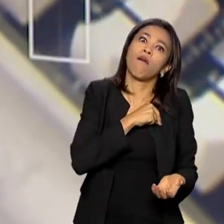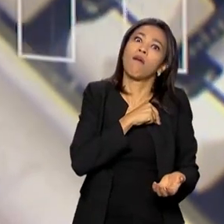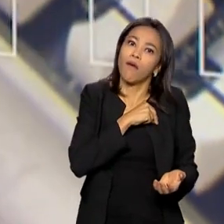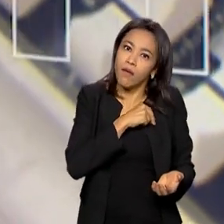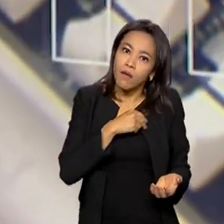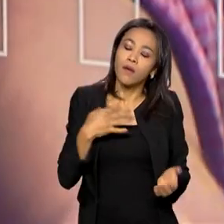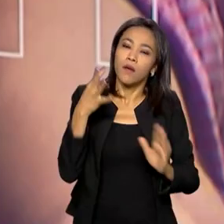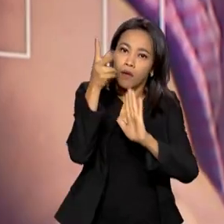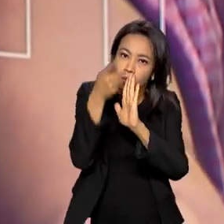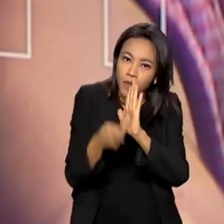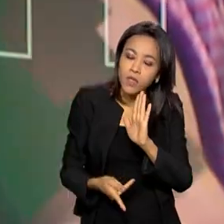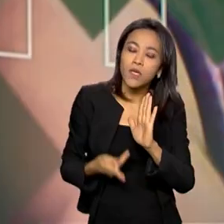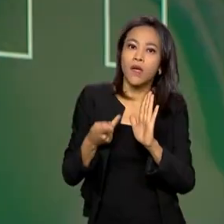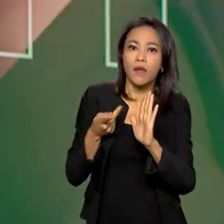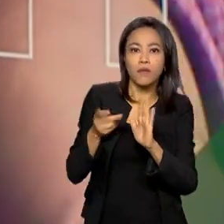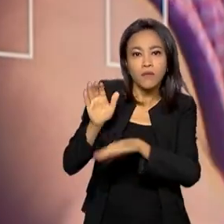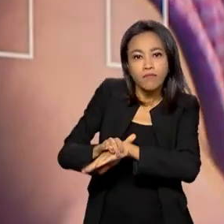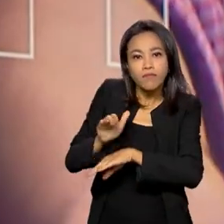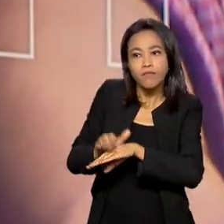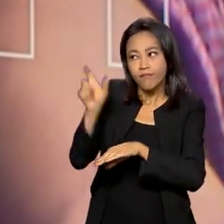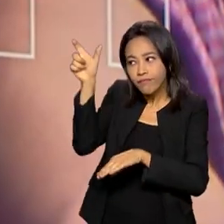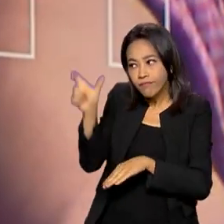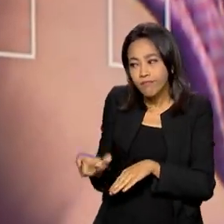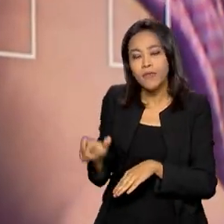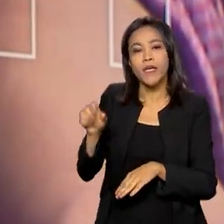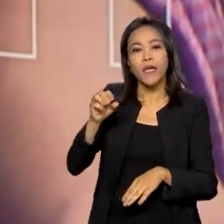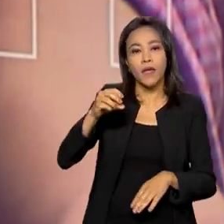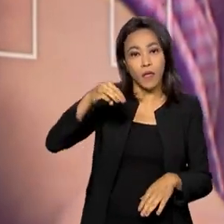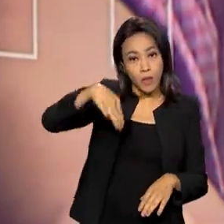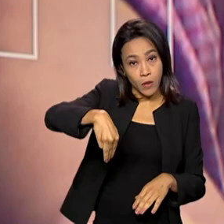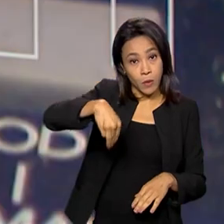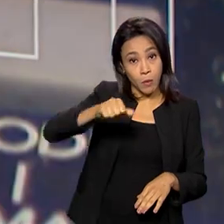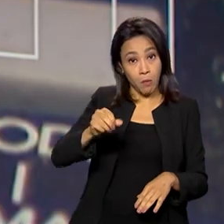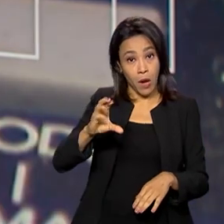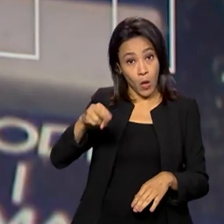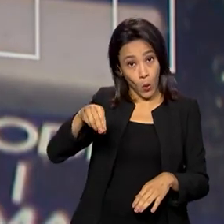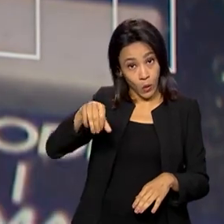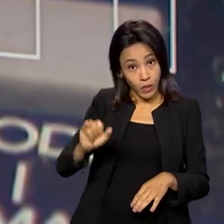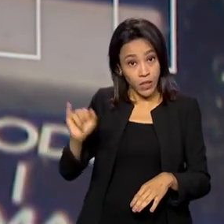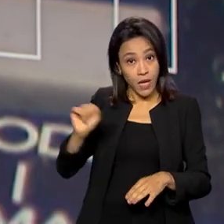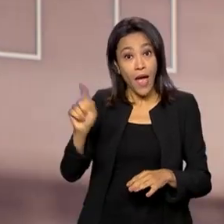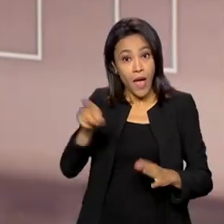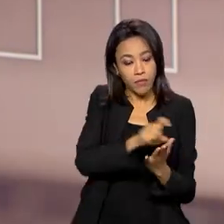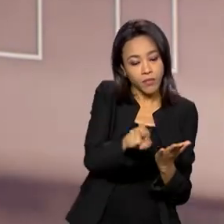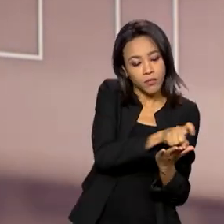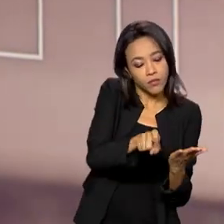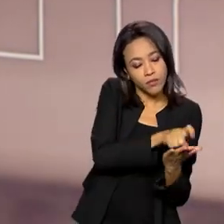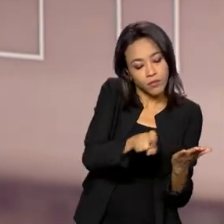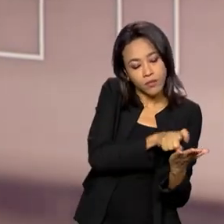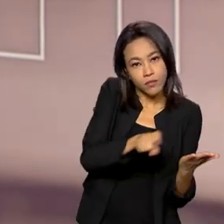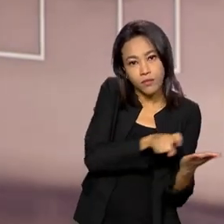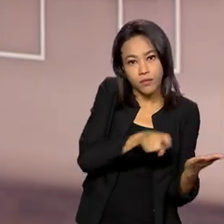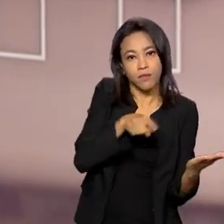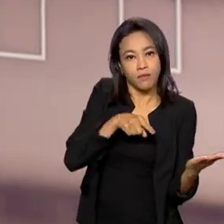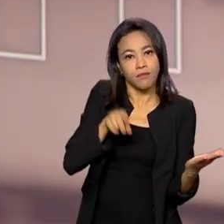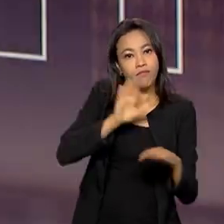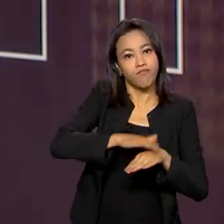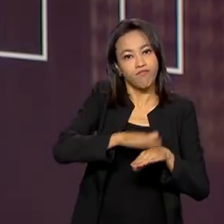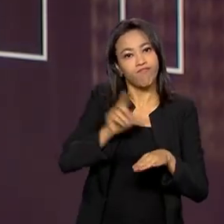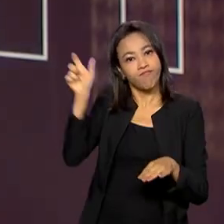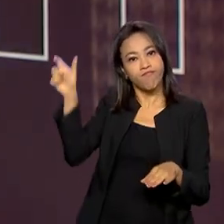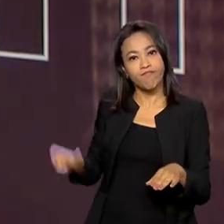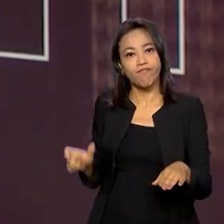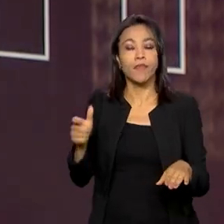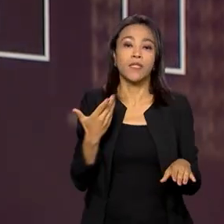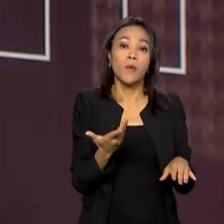estava sendo realizado por Marconi era de transmissão de sinais telegráficos, tem sinal ou não tem sinal. Então, o rádio surge no Brasil de maneira